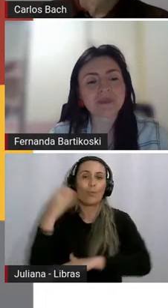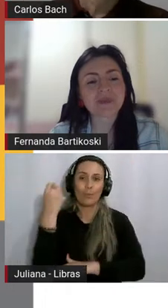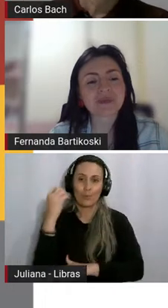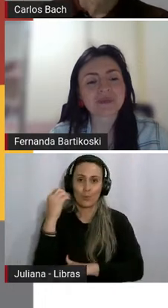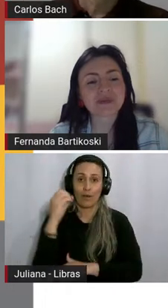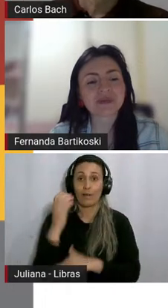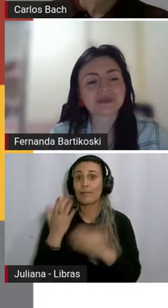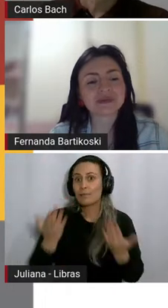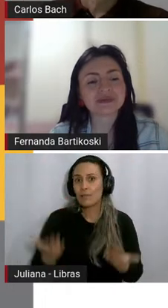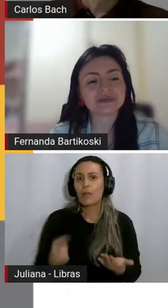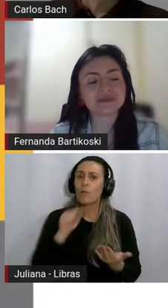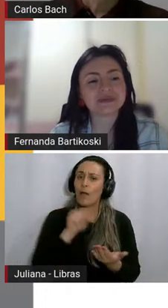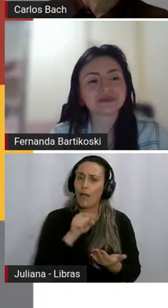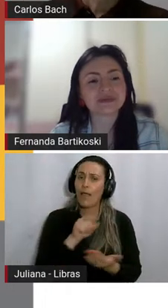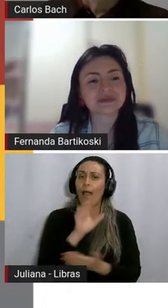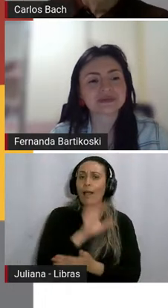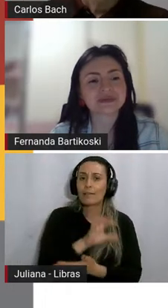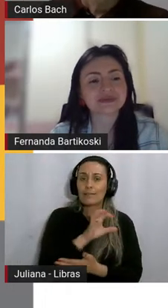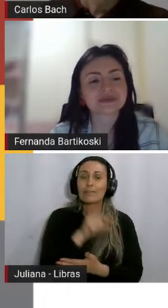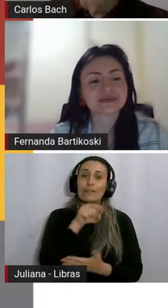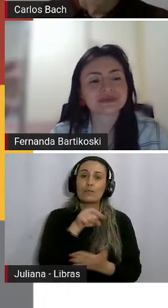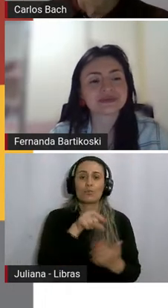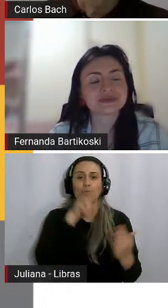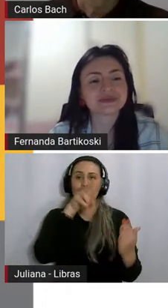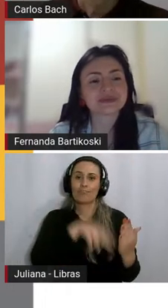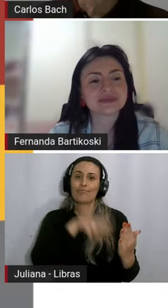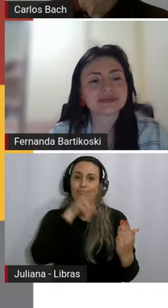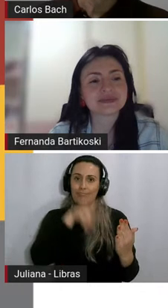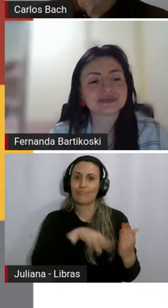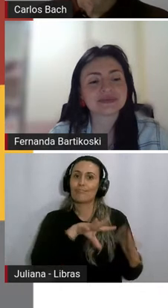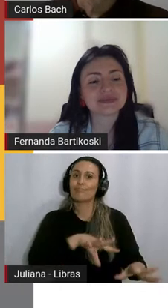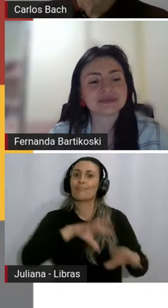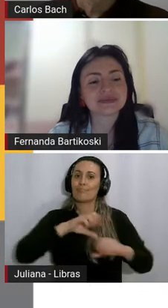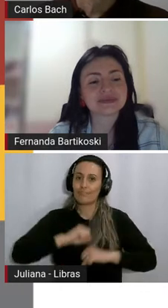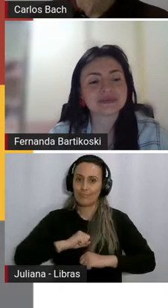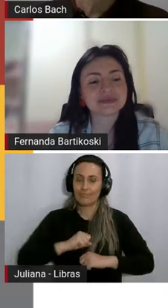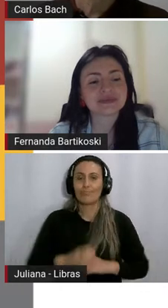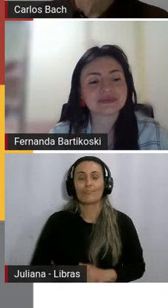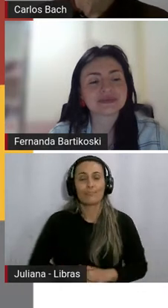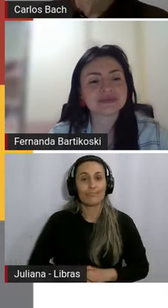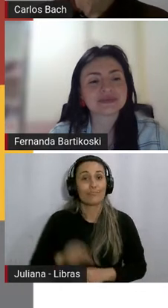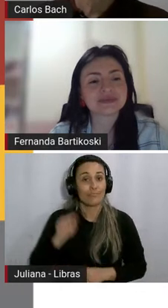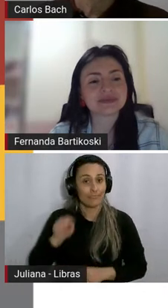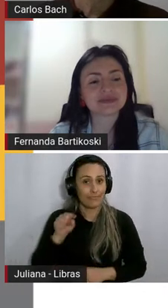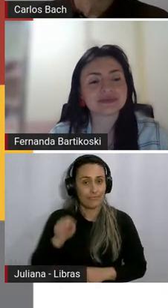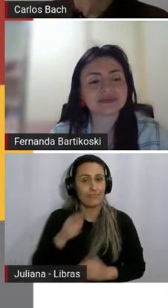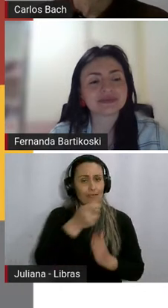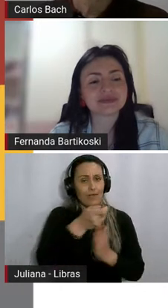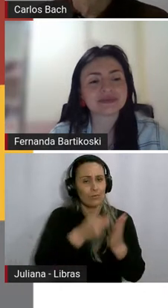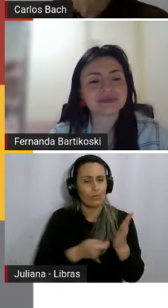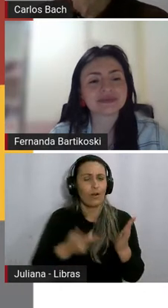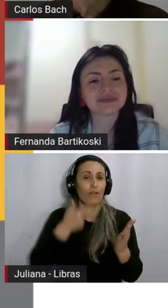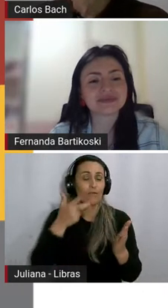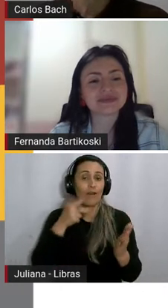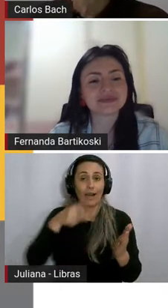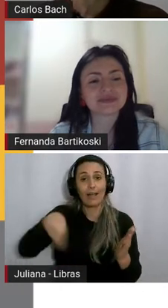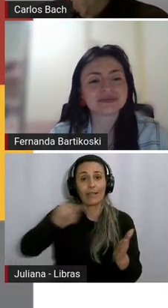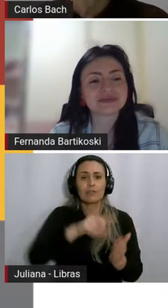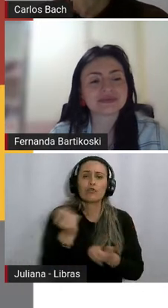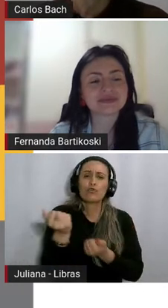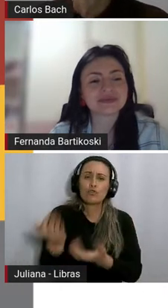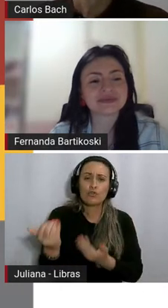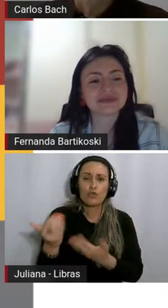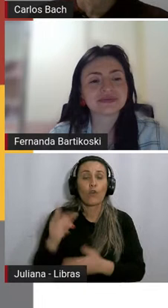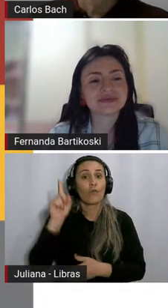A literatura nos propicia isso. Segundo Yolanda Reis, esse público leitor adolescente está imerso em uma cultura de prece